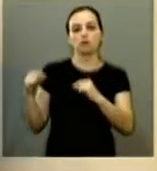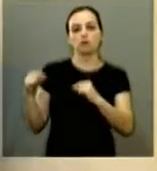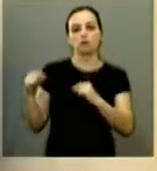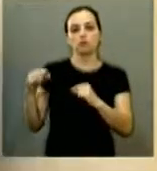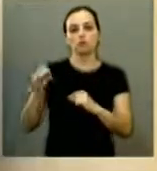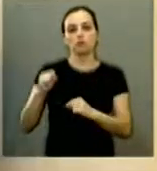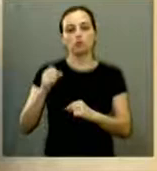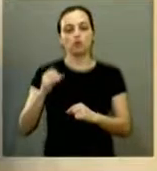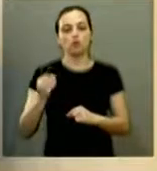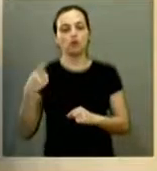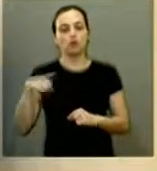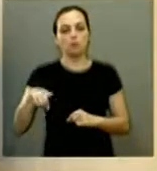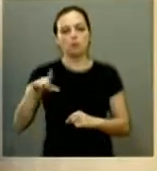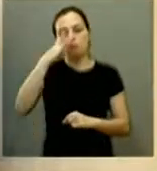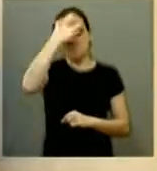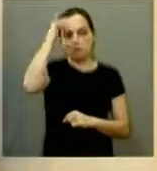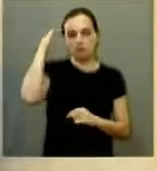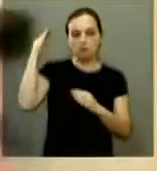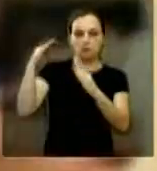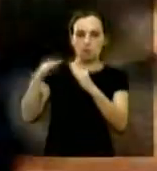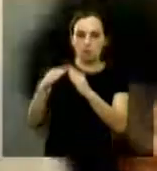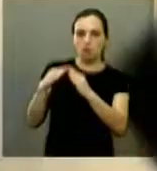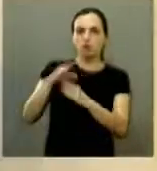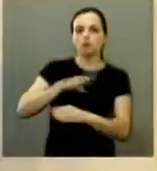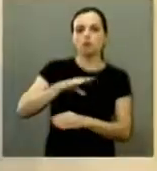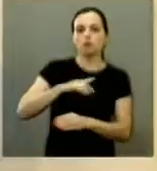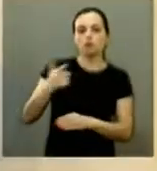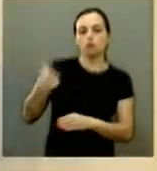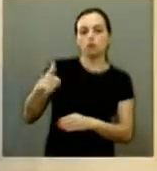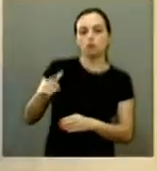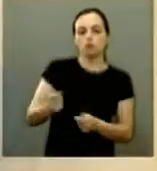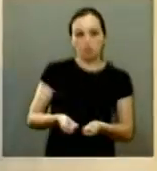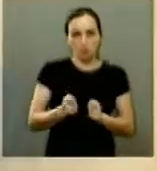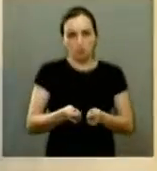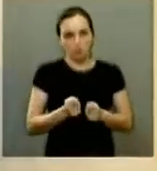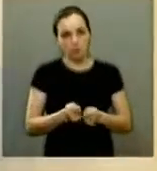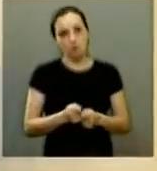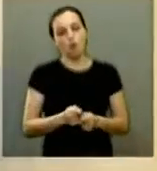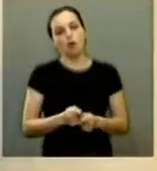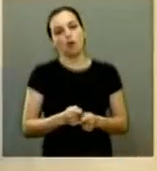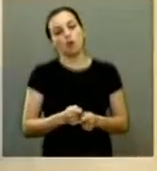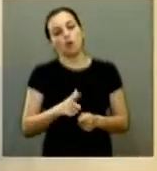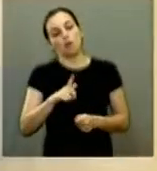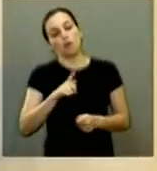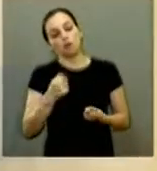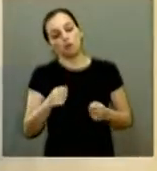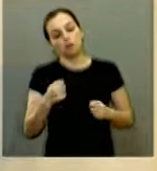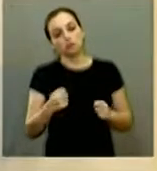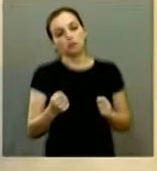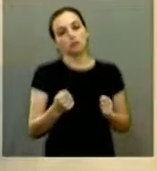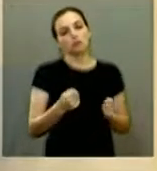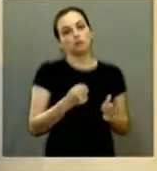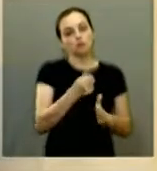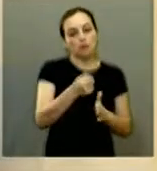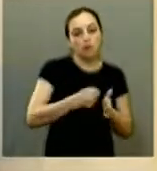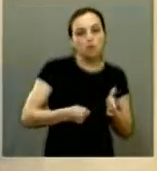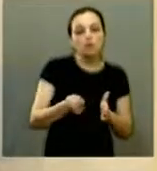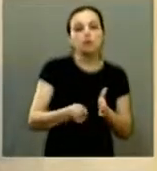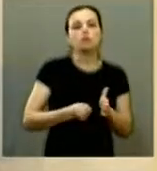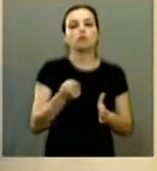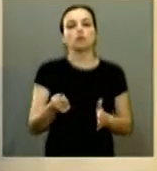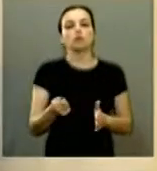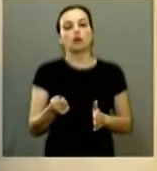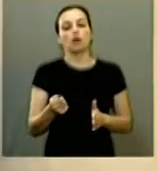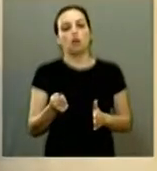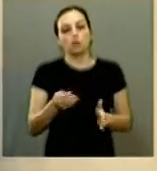habitantes não terá mais carroceiro automaticamente eles vão ter que fazer isso uma associação passar psicólogo fazer